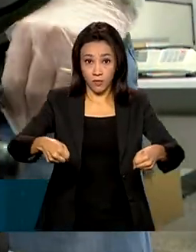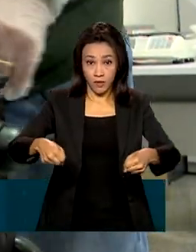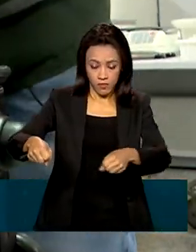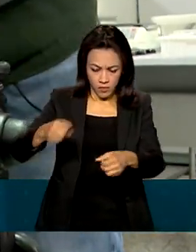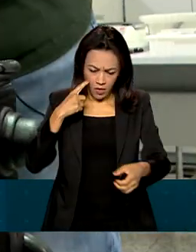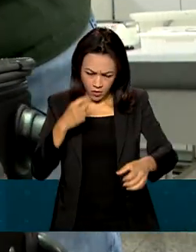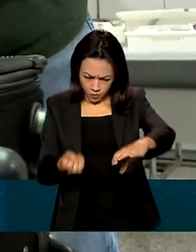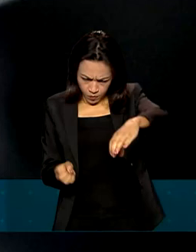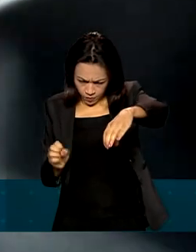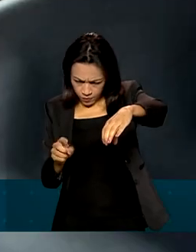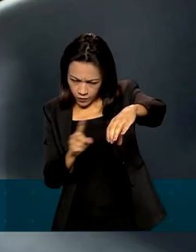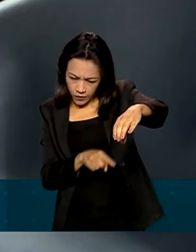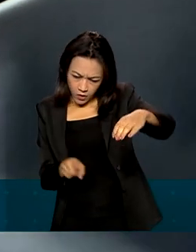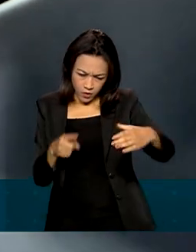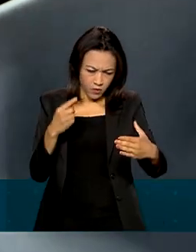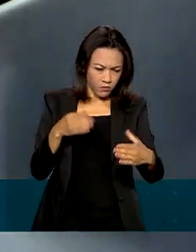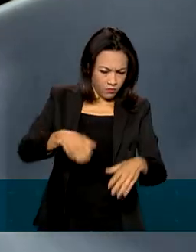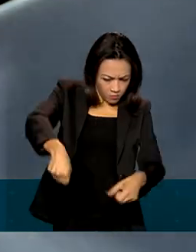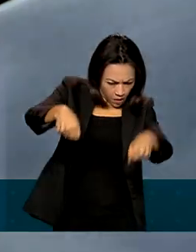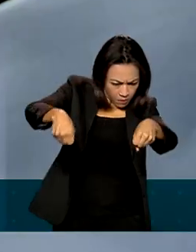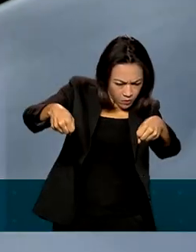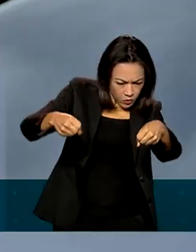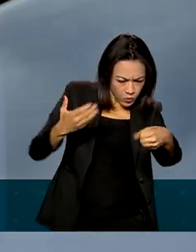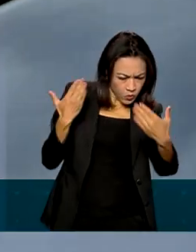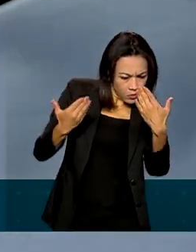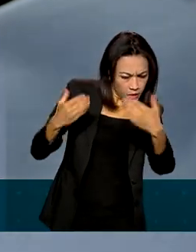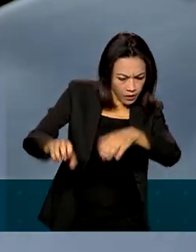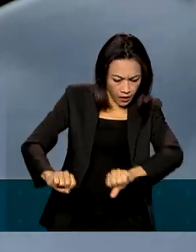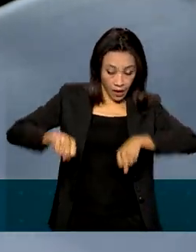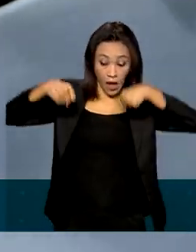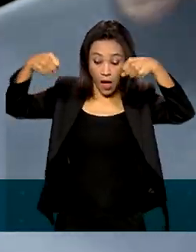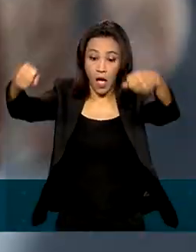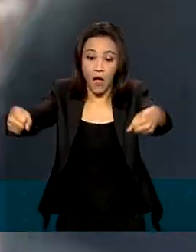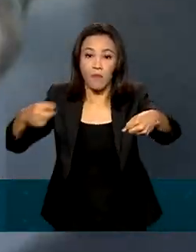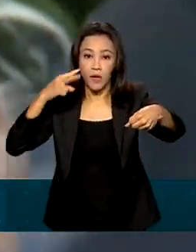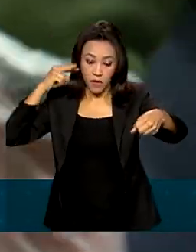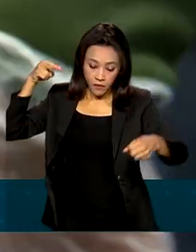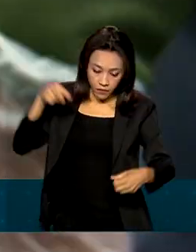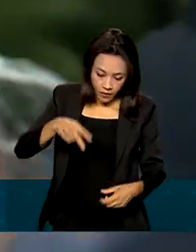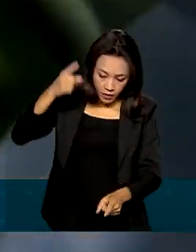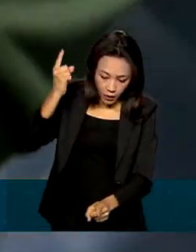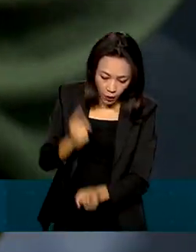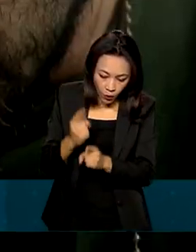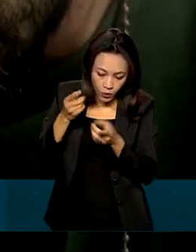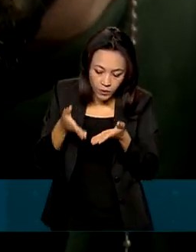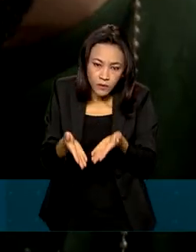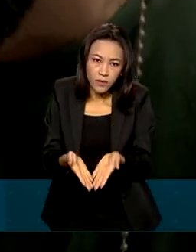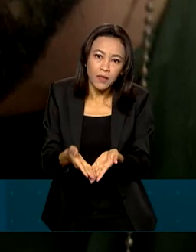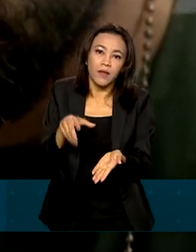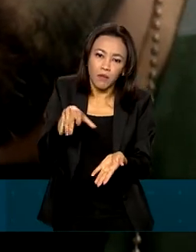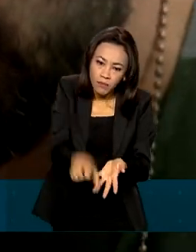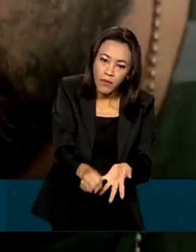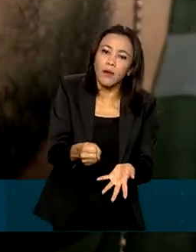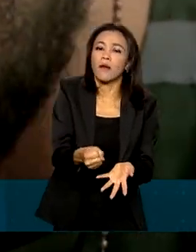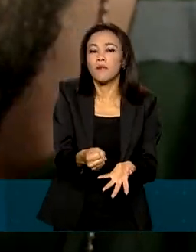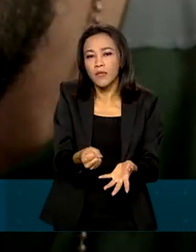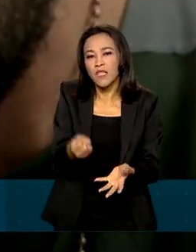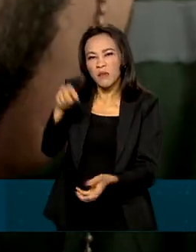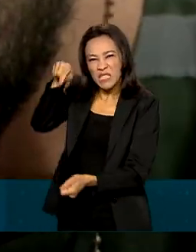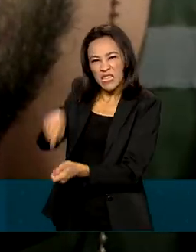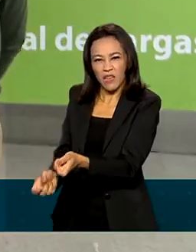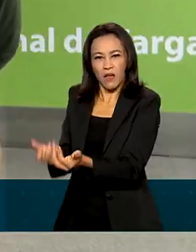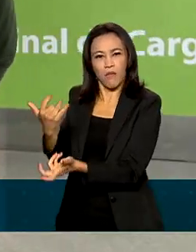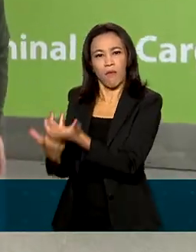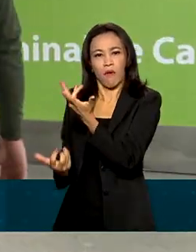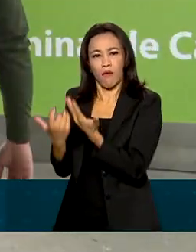Caso surja alguma suspeita, a mala é aberta. Quando um produto proibido é encontrado, é apreendido e incinerado.